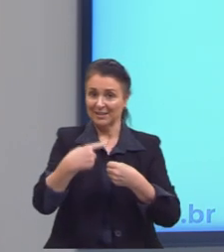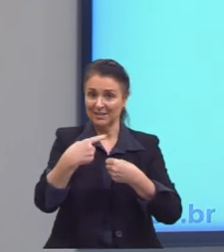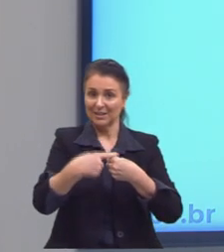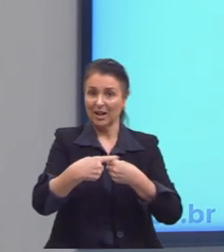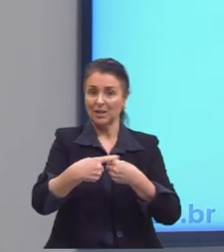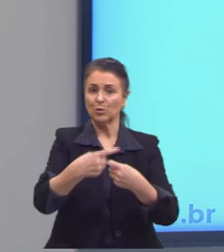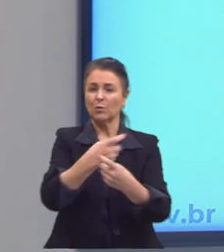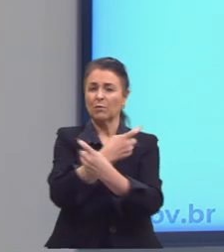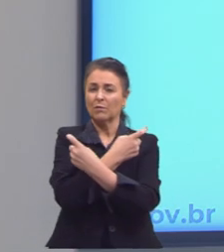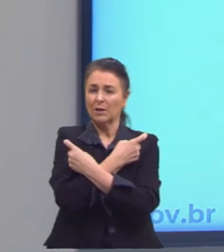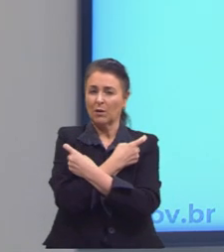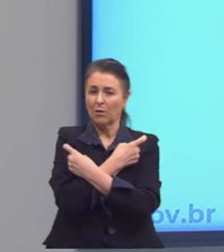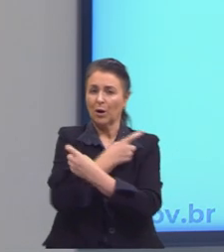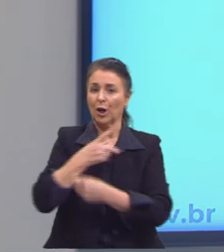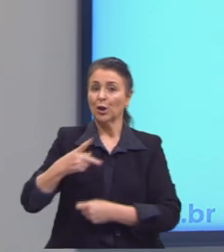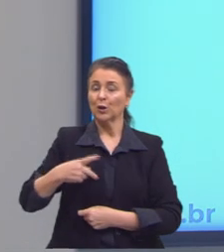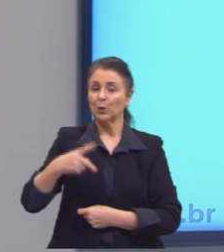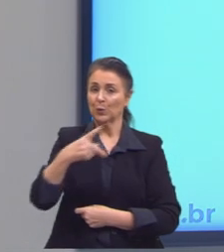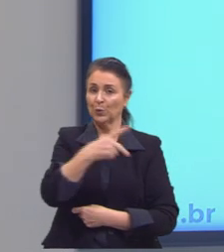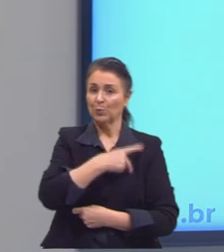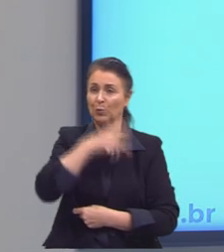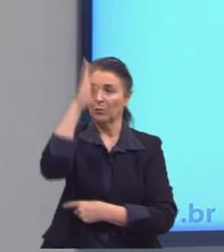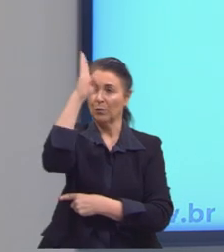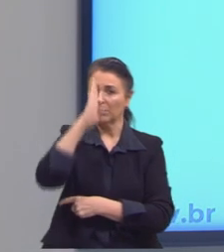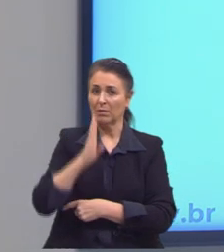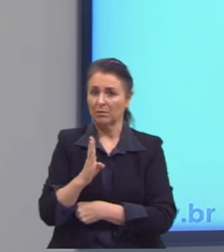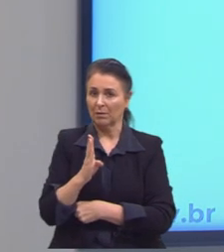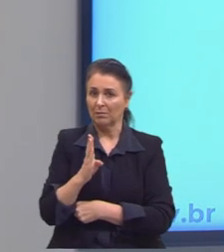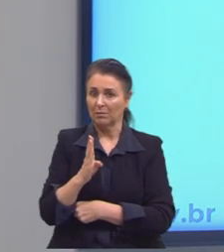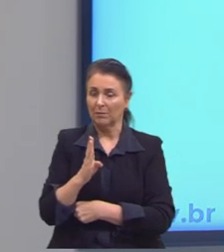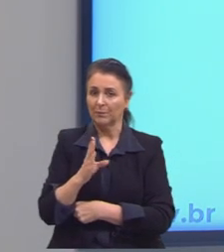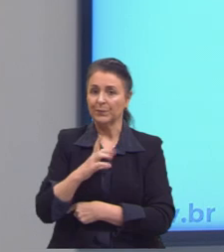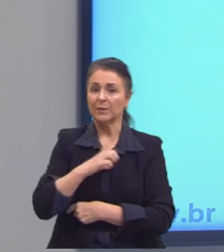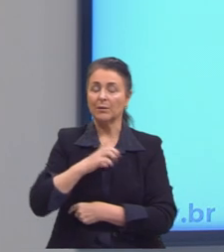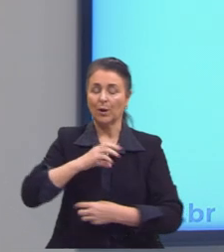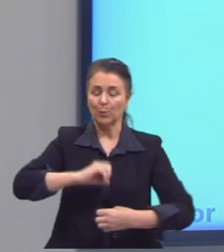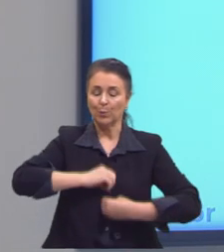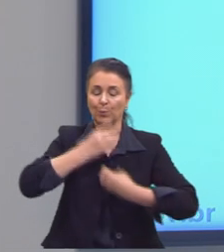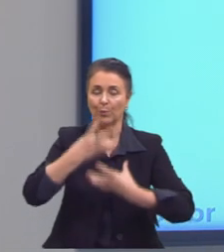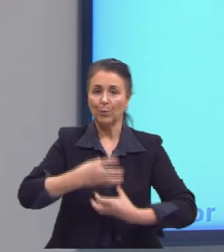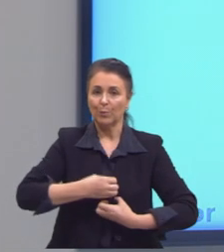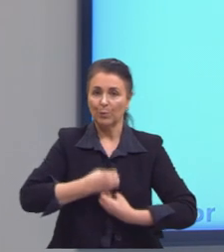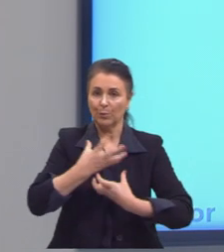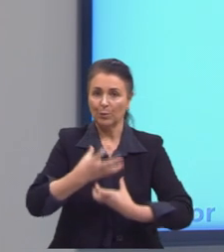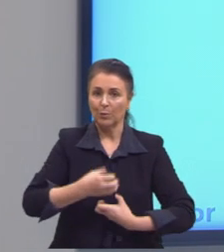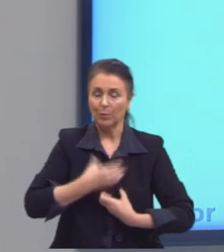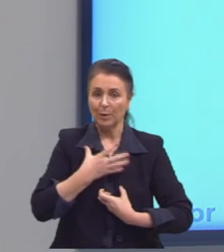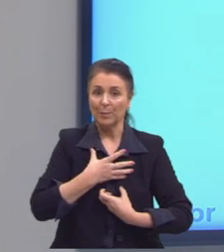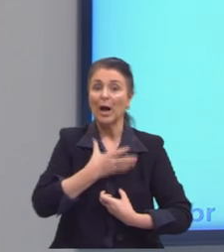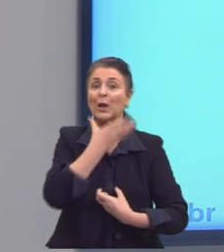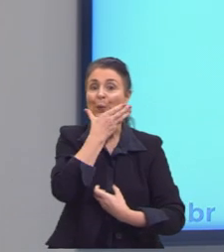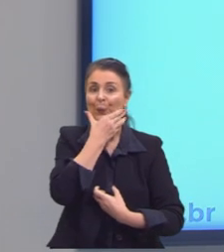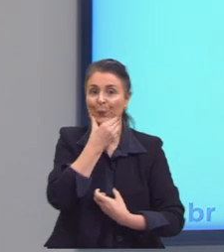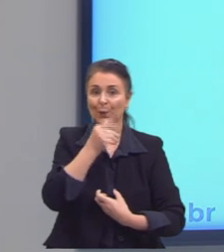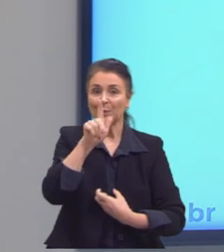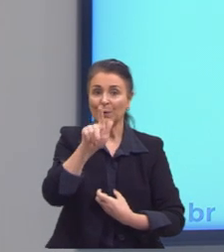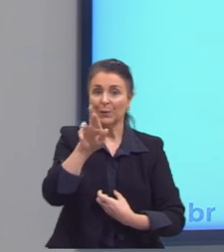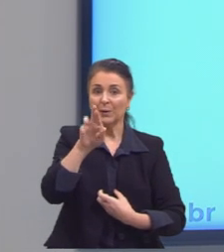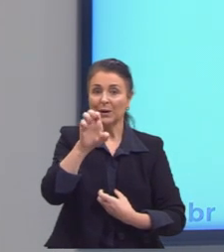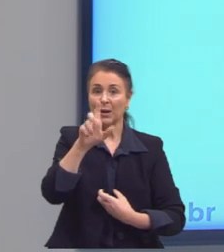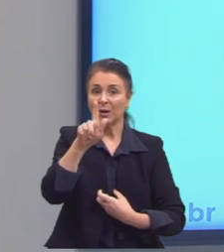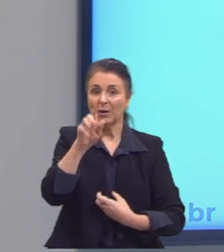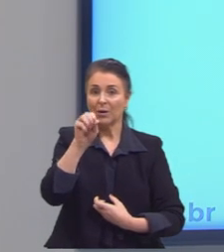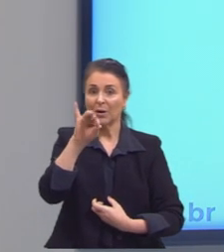faraó do povo brasileiro. Então, gente tem aqui um poema do Gregório de Matos e está nos